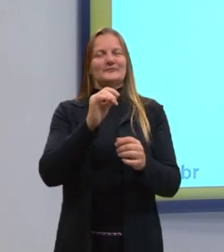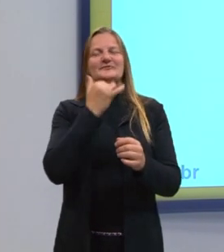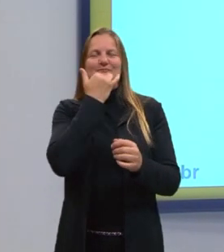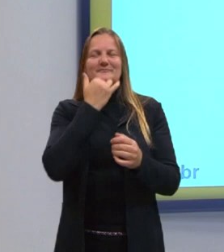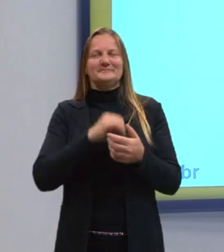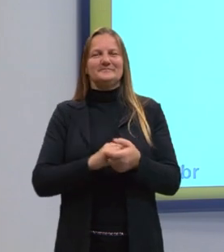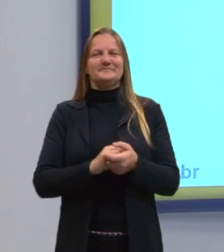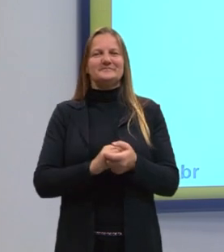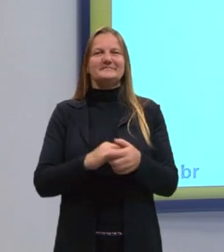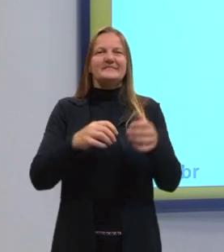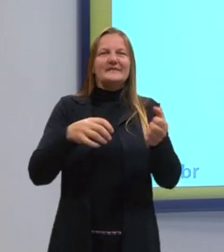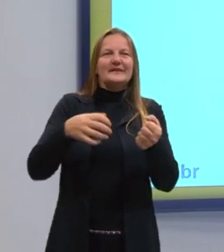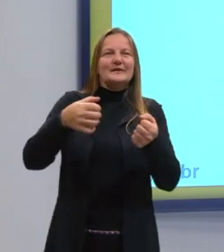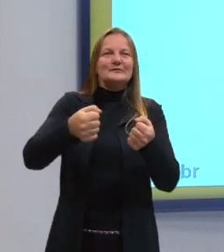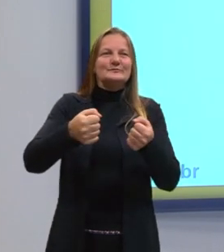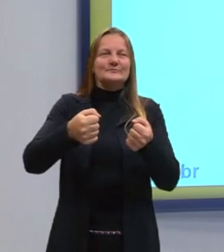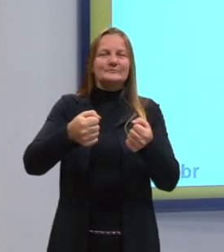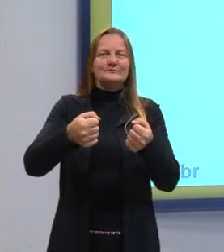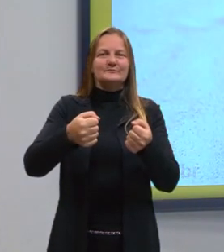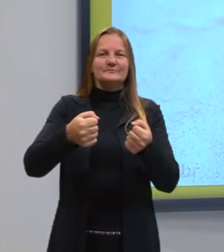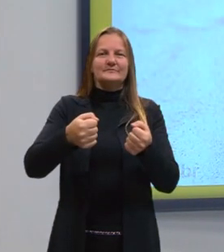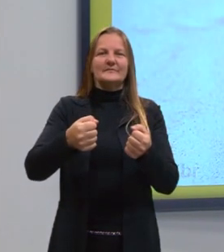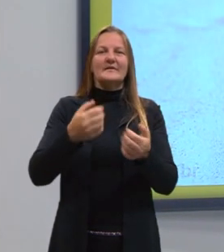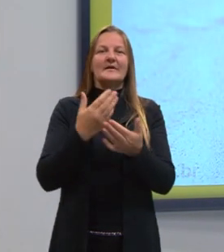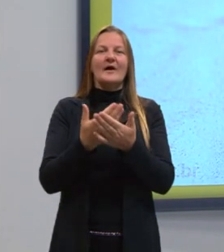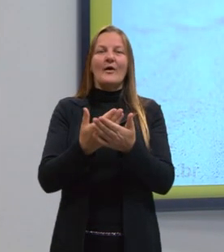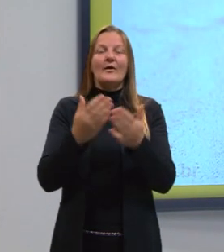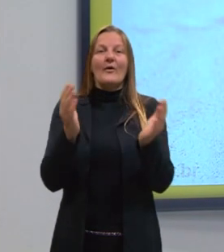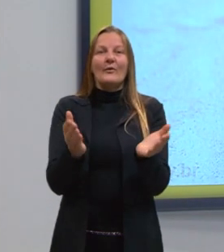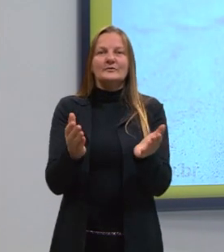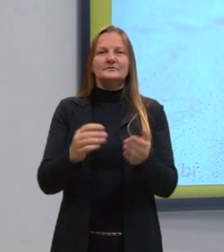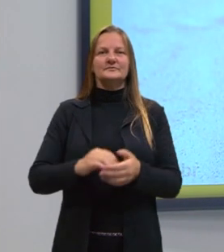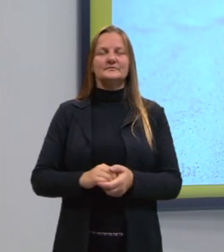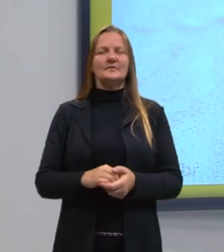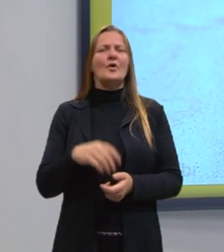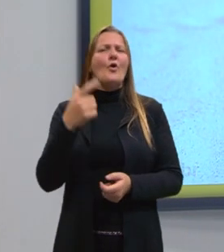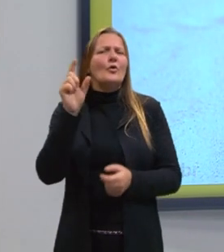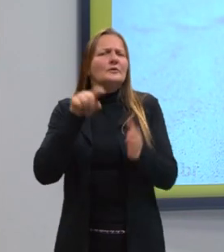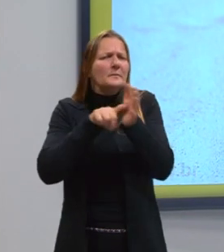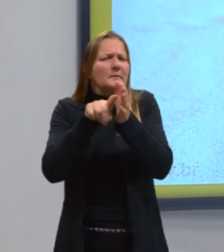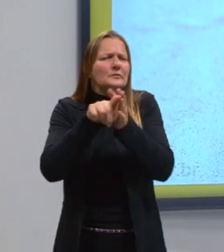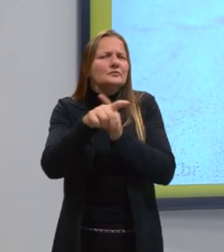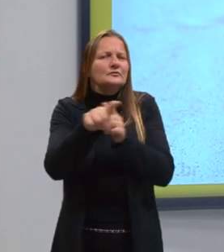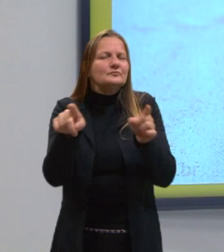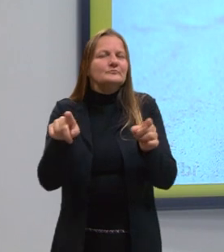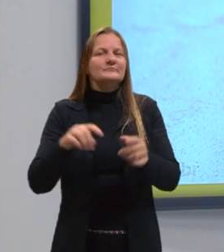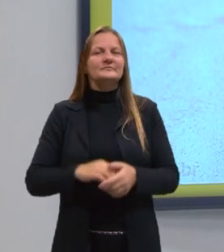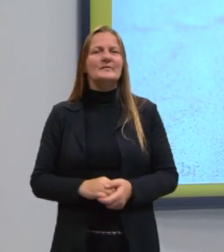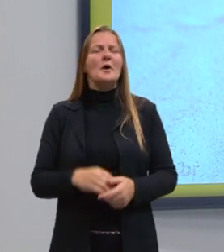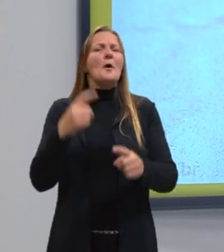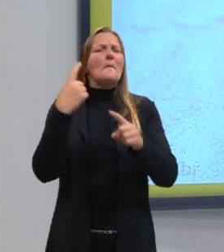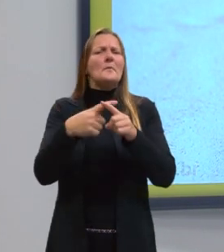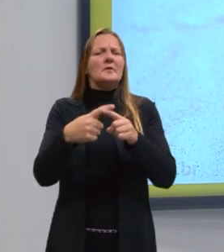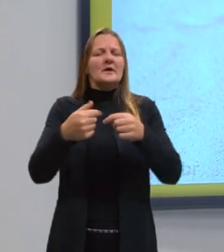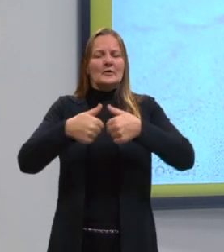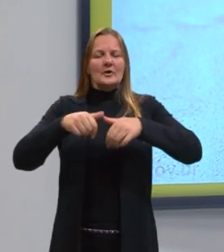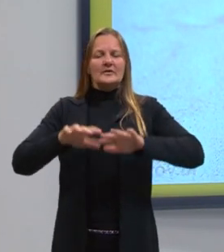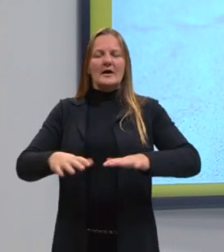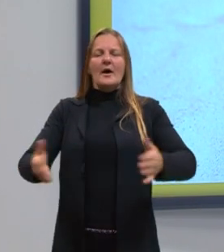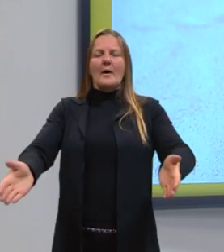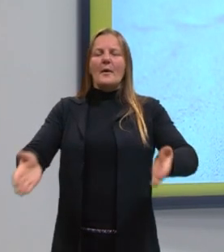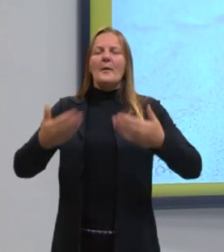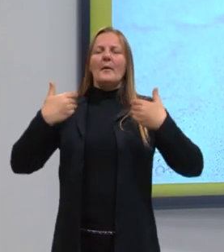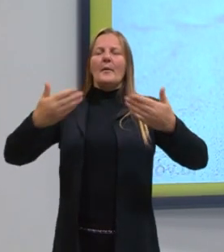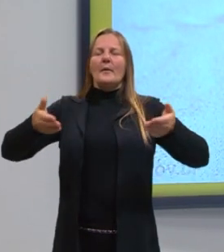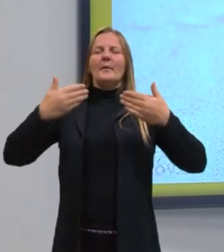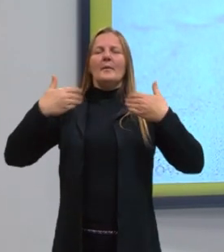isso acontece na aula de hoje. Bom, outra pergunta. Por que quando estamos na praia, em um